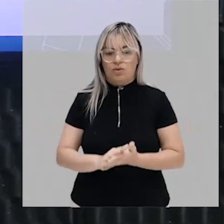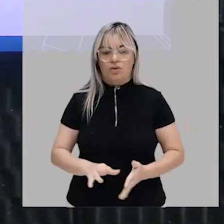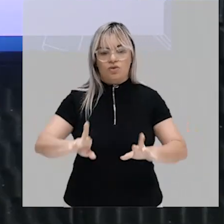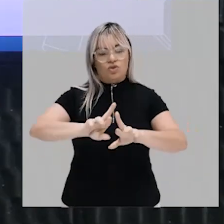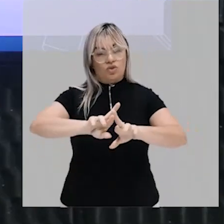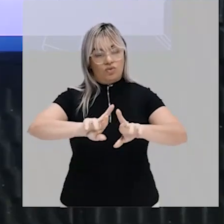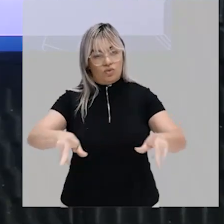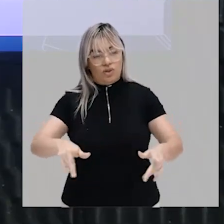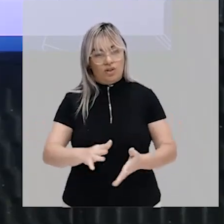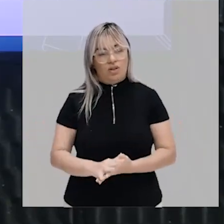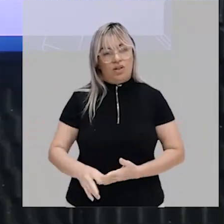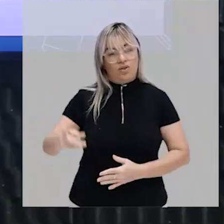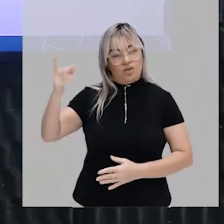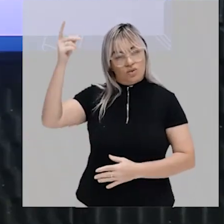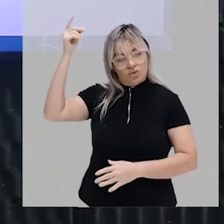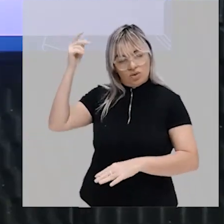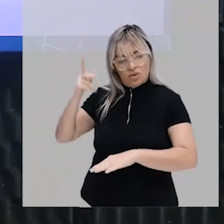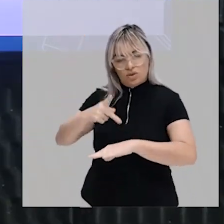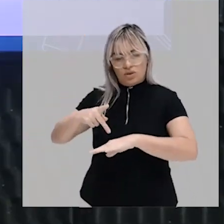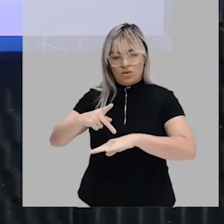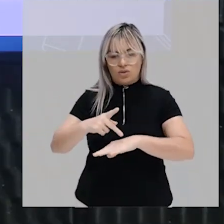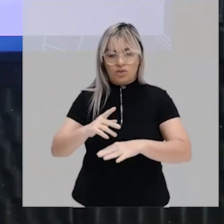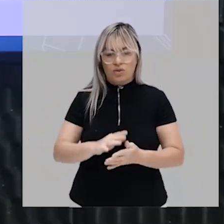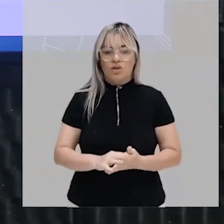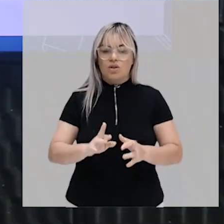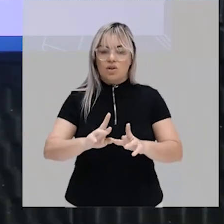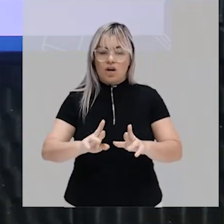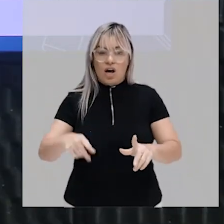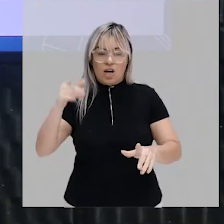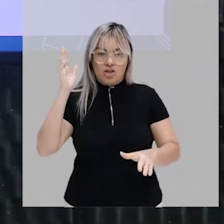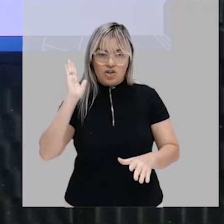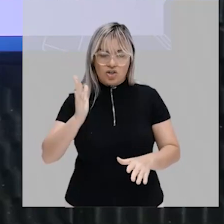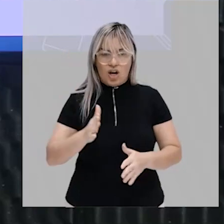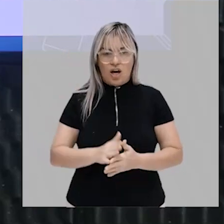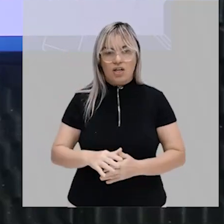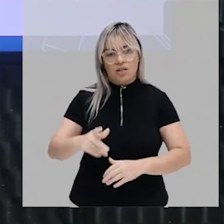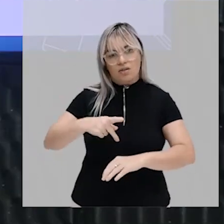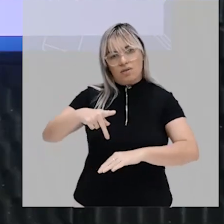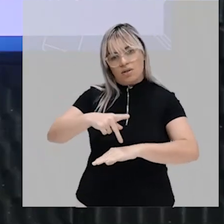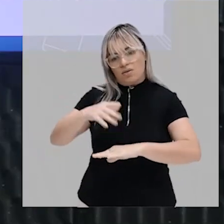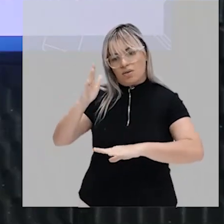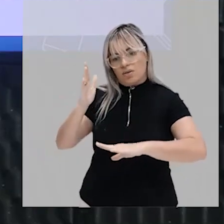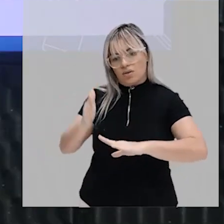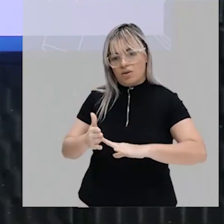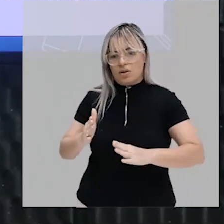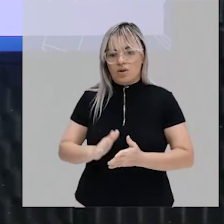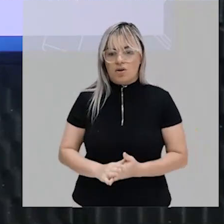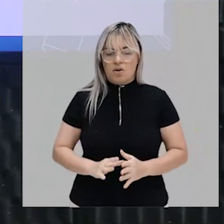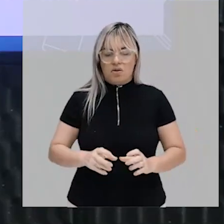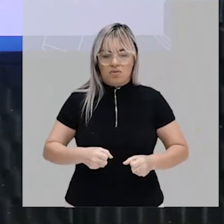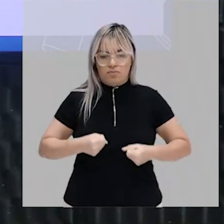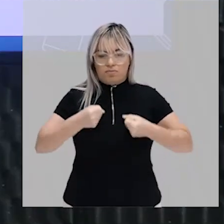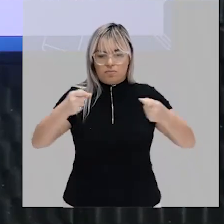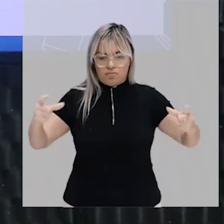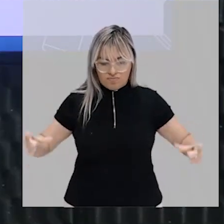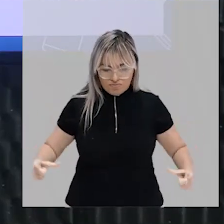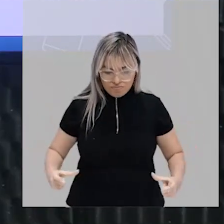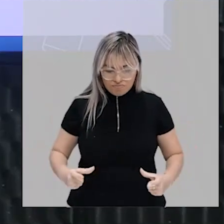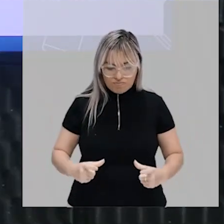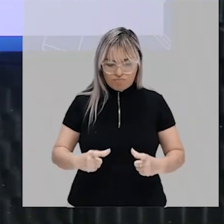existe no Estado moderno uma forte centralização política administrativa